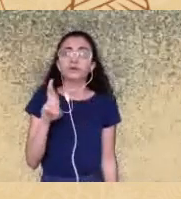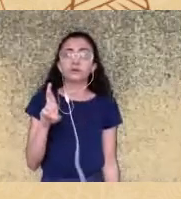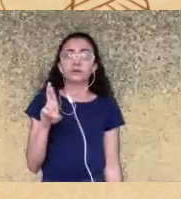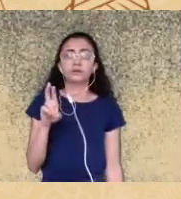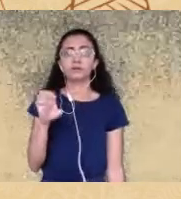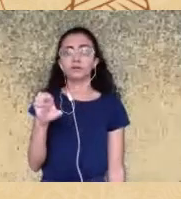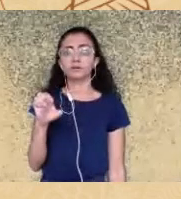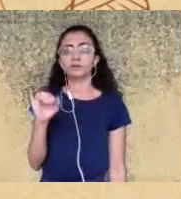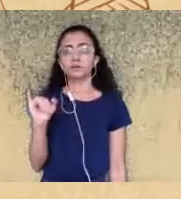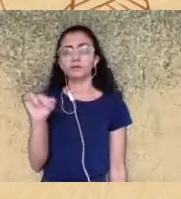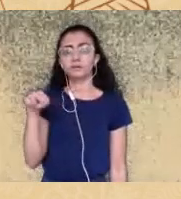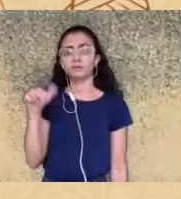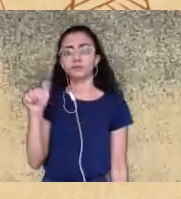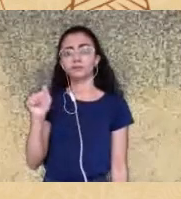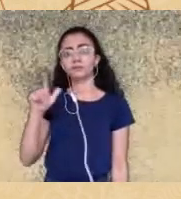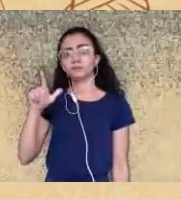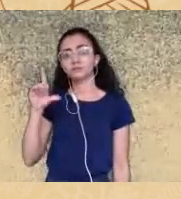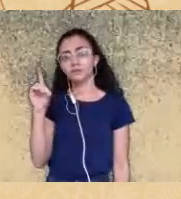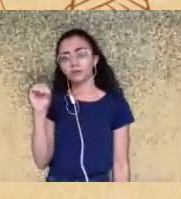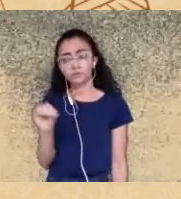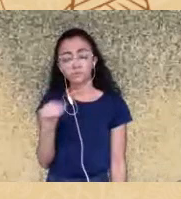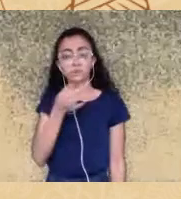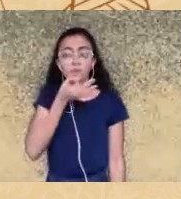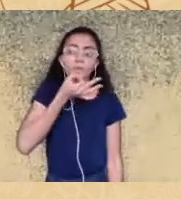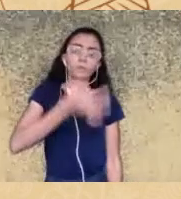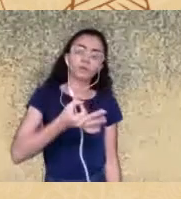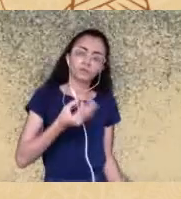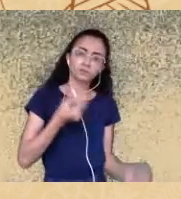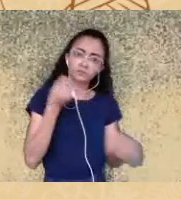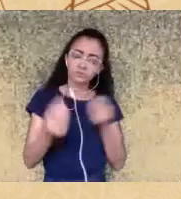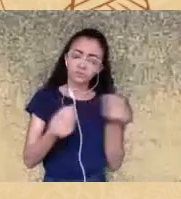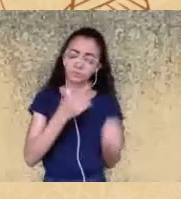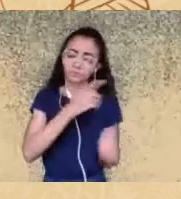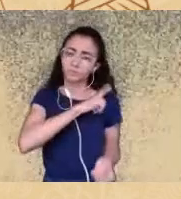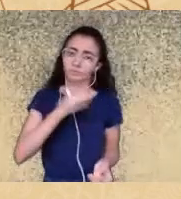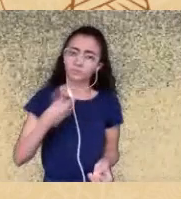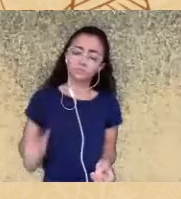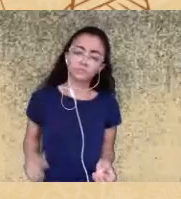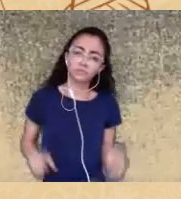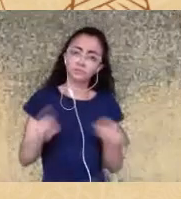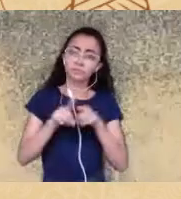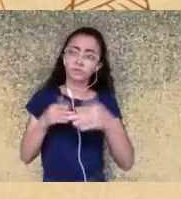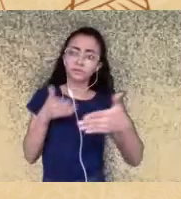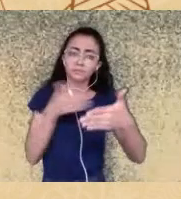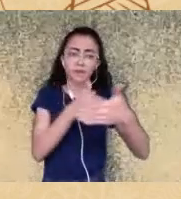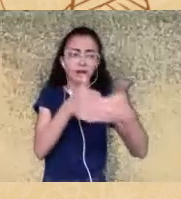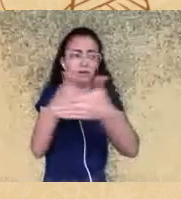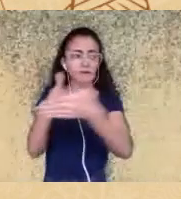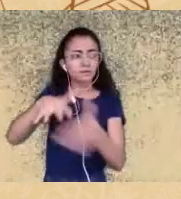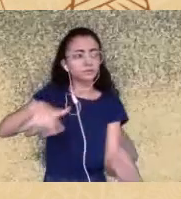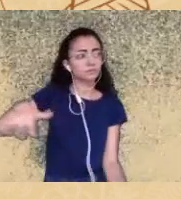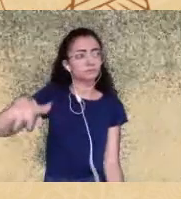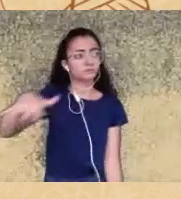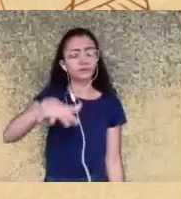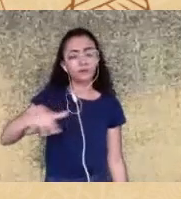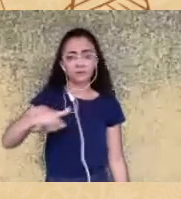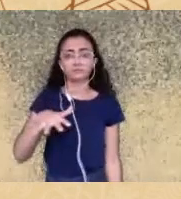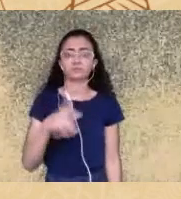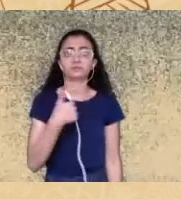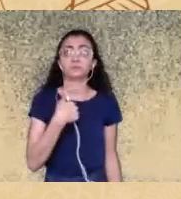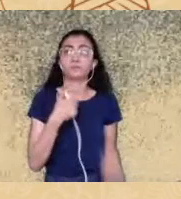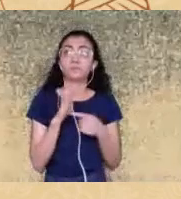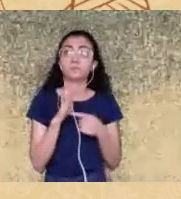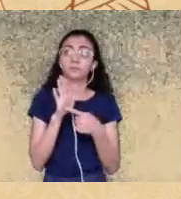o Estado e os limites de uma luta dentro desse espaço e aqui eu queria pontuar que no movimento